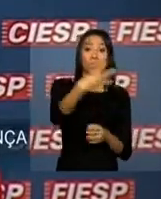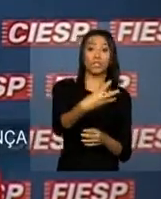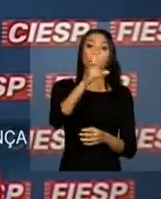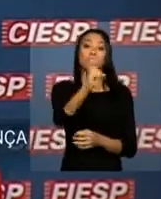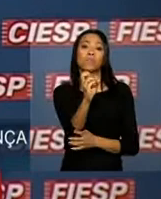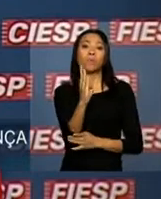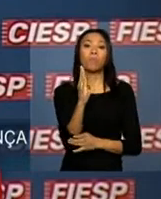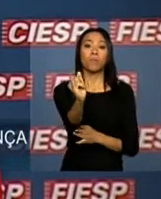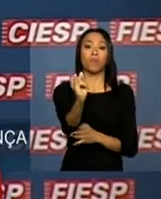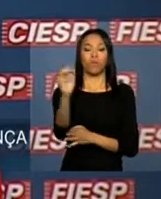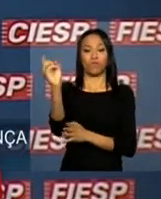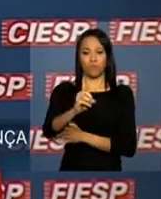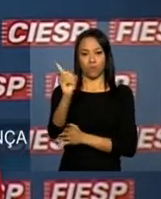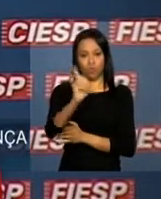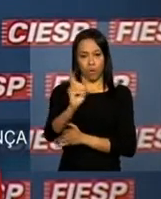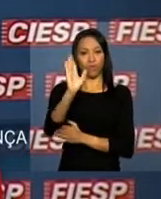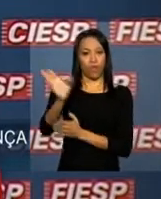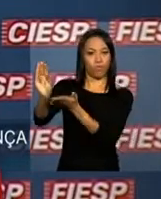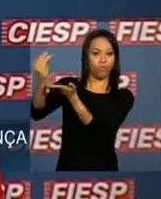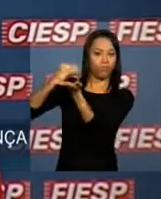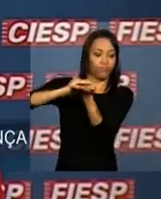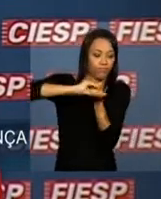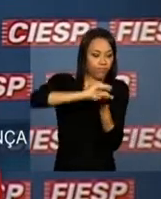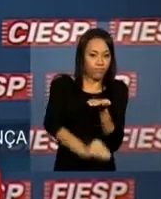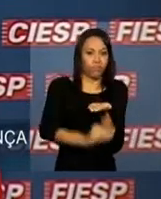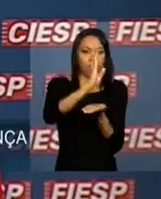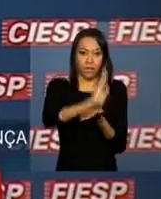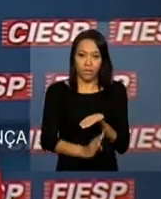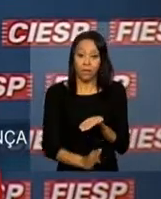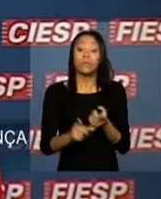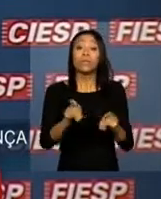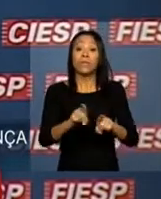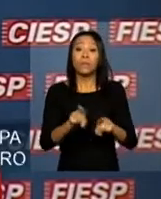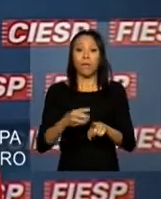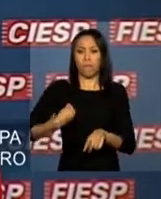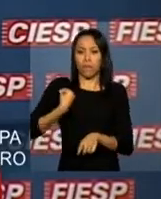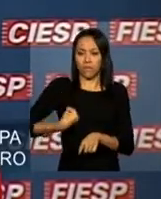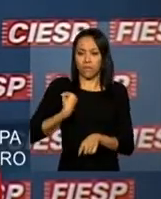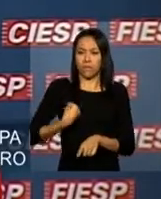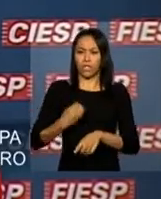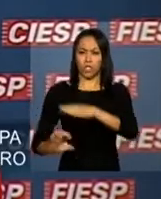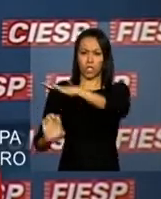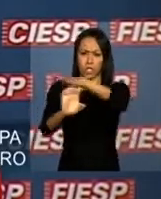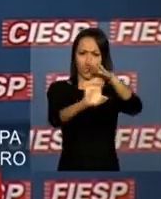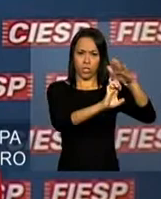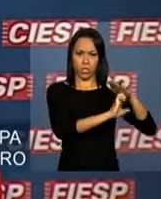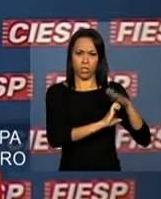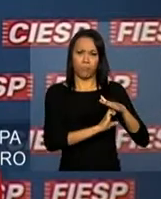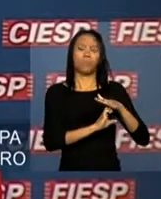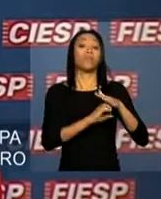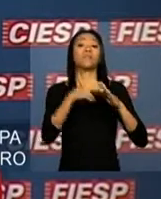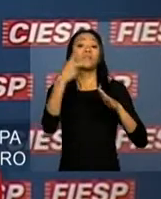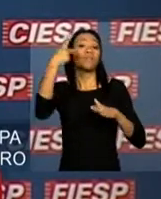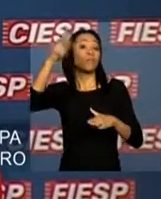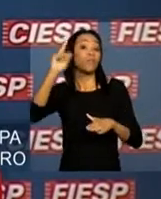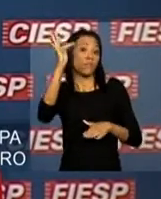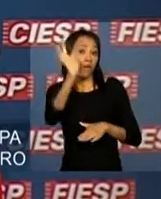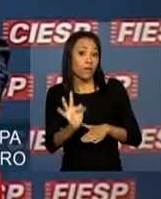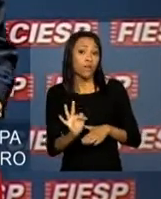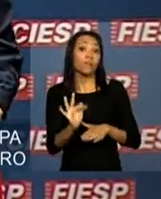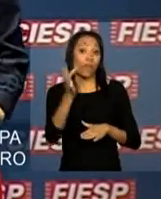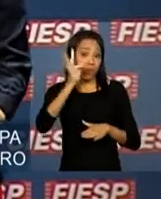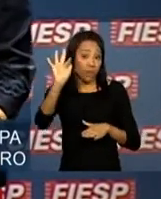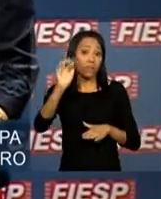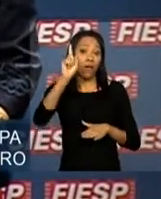dólares investidos. A presença de empresas francesas é muito importante para o Brasil e